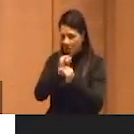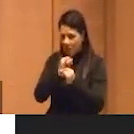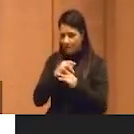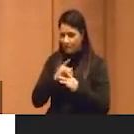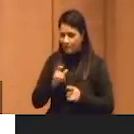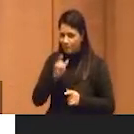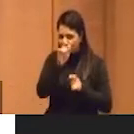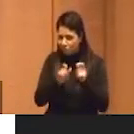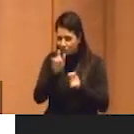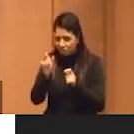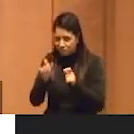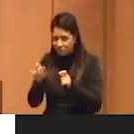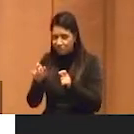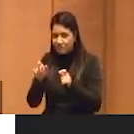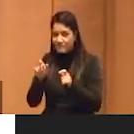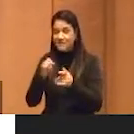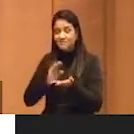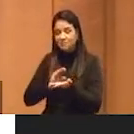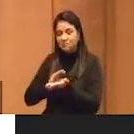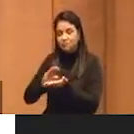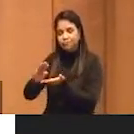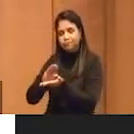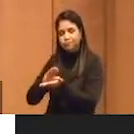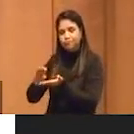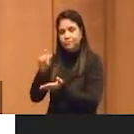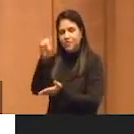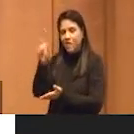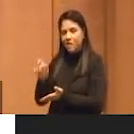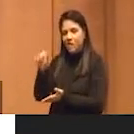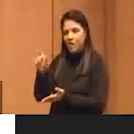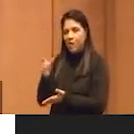terminar alimentar a riqueza dessas